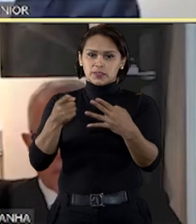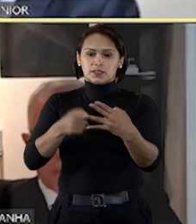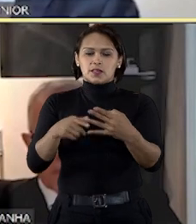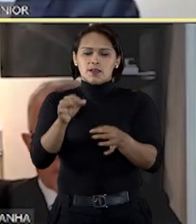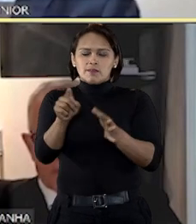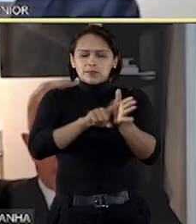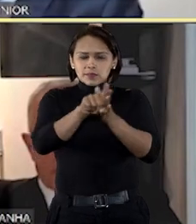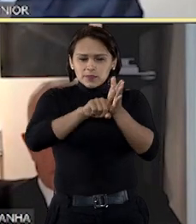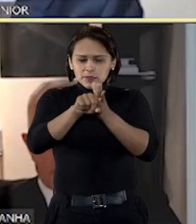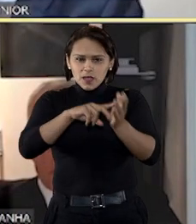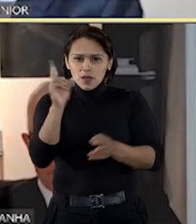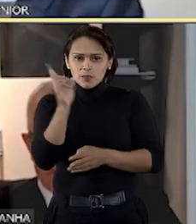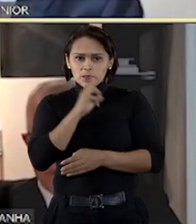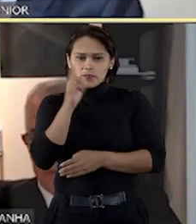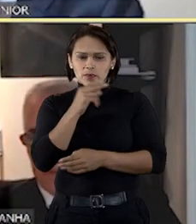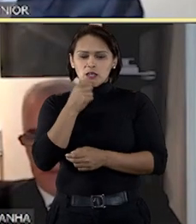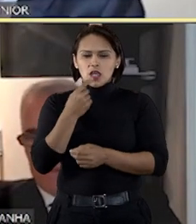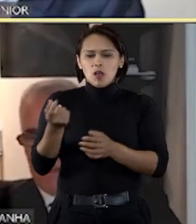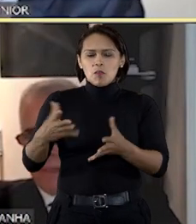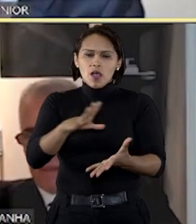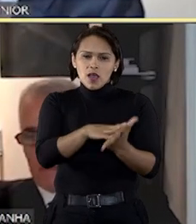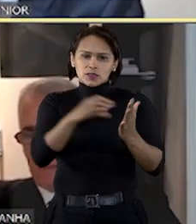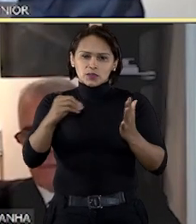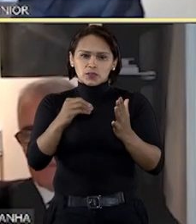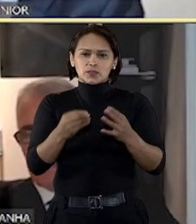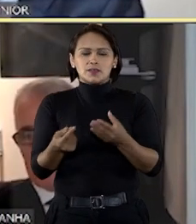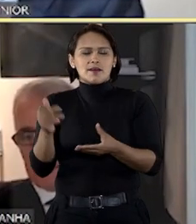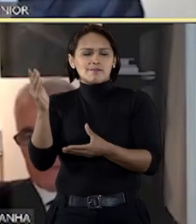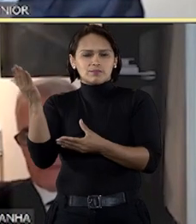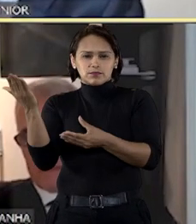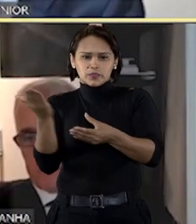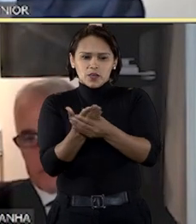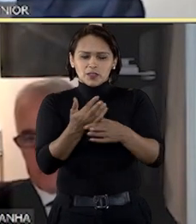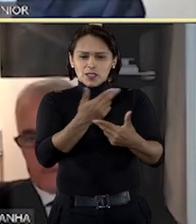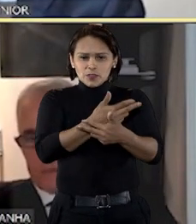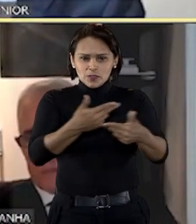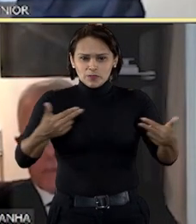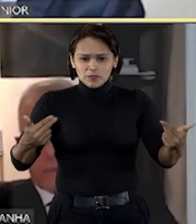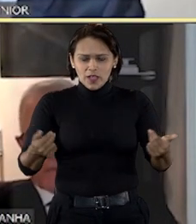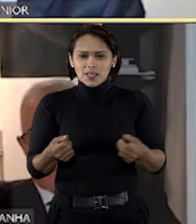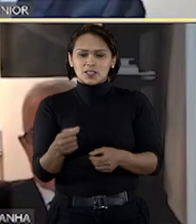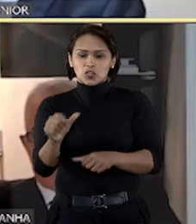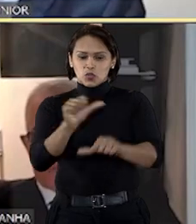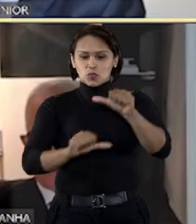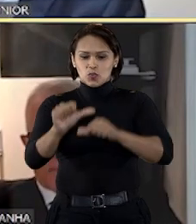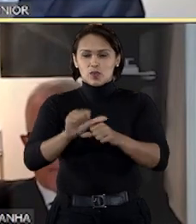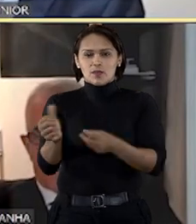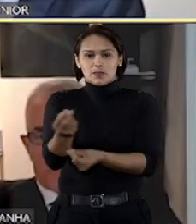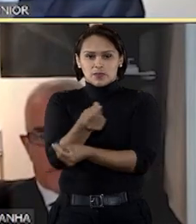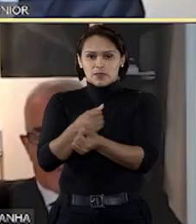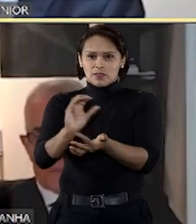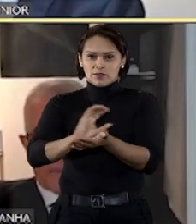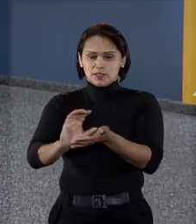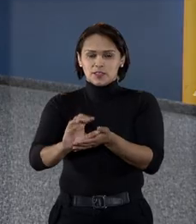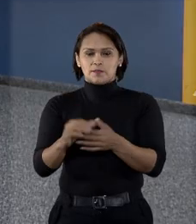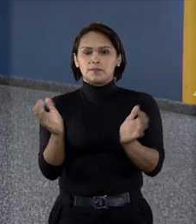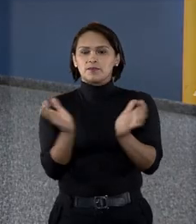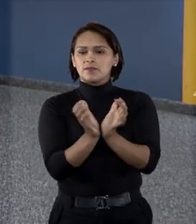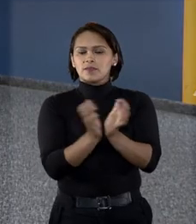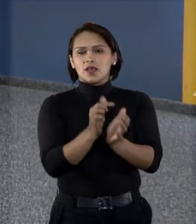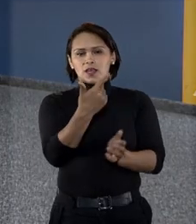que verifiquem com urgência a conveniência de adotar cautelares diversas em lugar da fiança afastada.